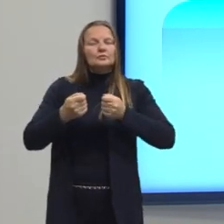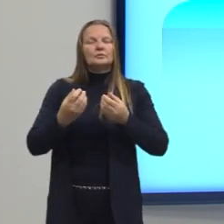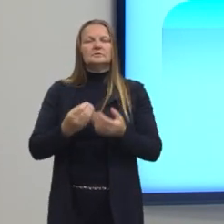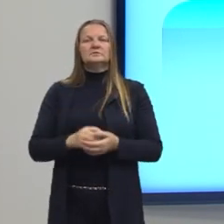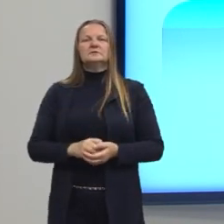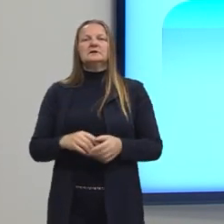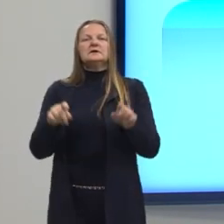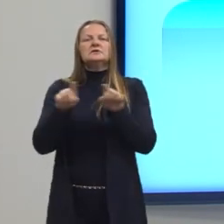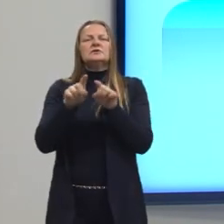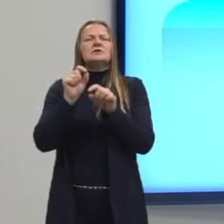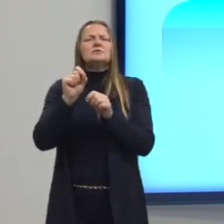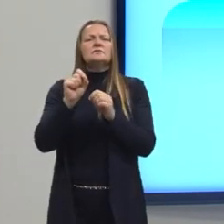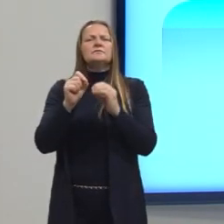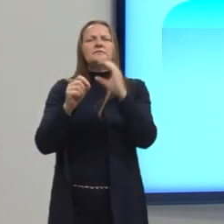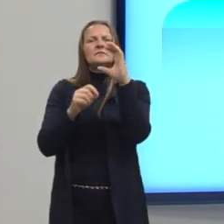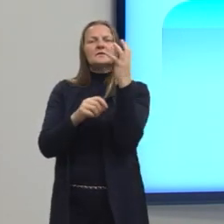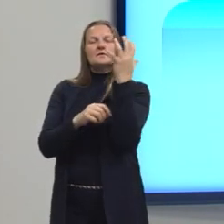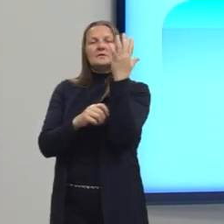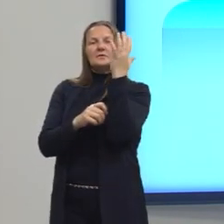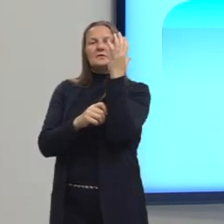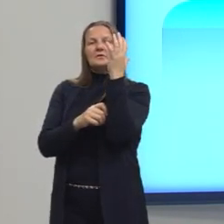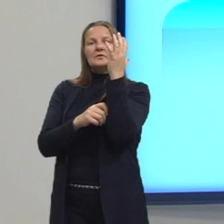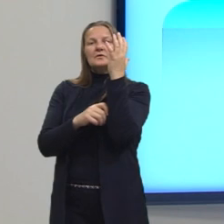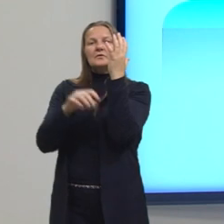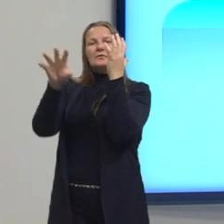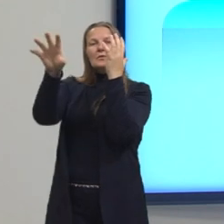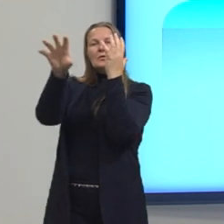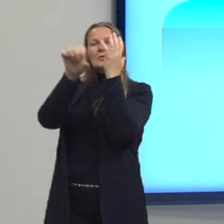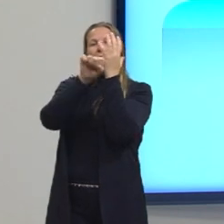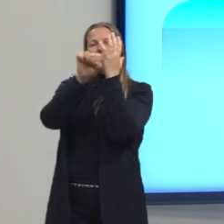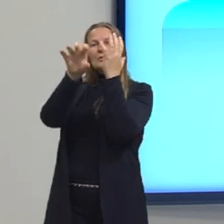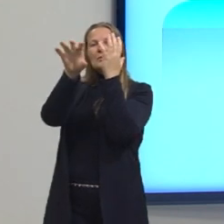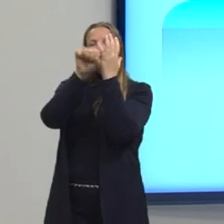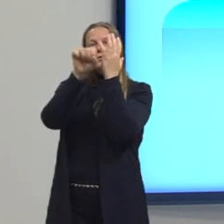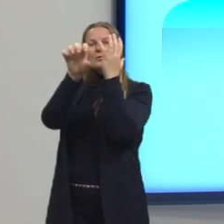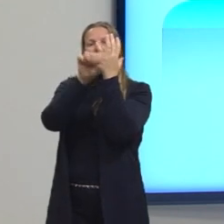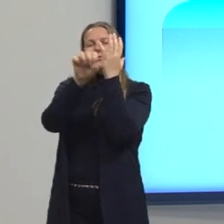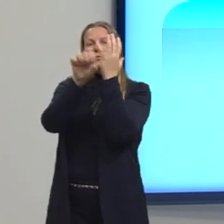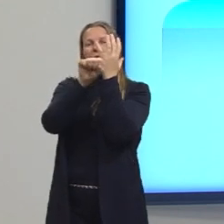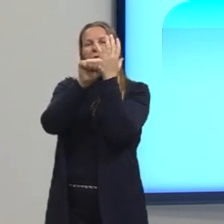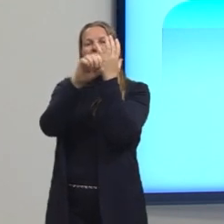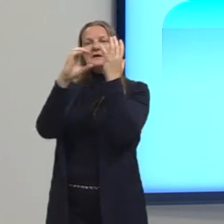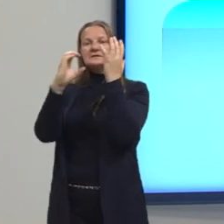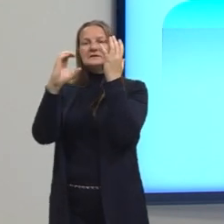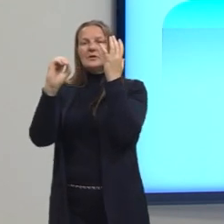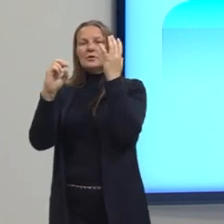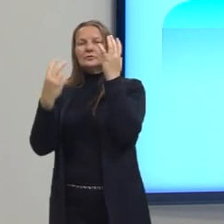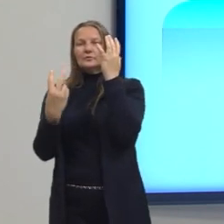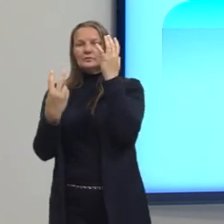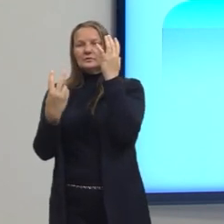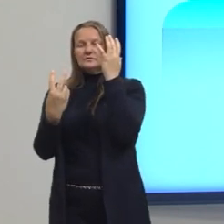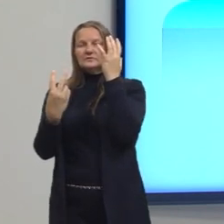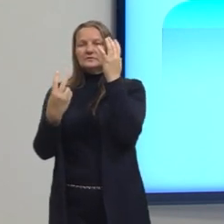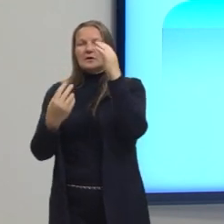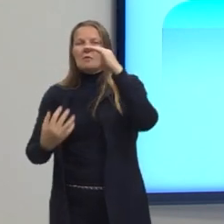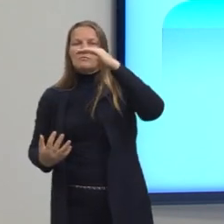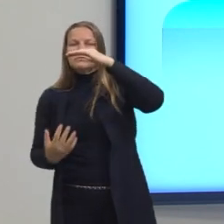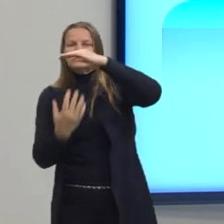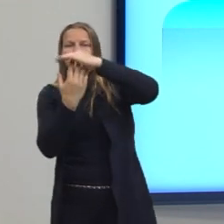Quem emite, quem absorve, então, esse dióxido de carbono? Que é o principal gás do efeito estufa.